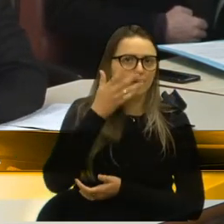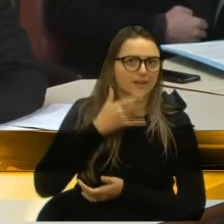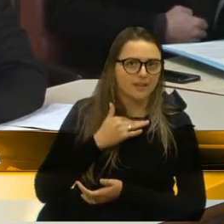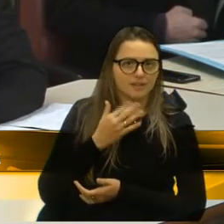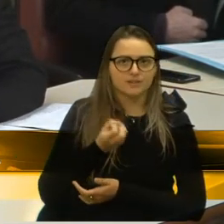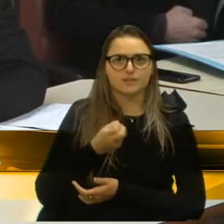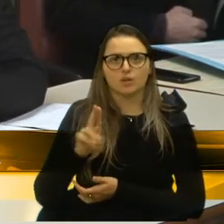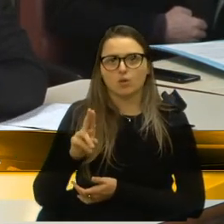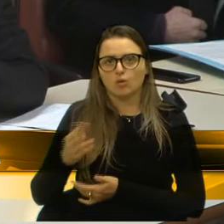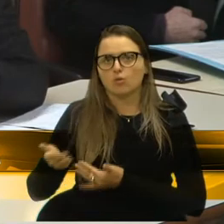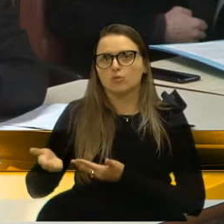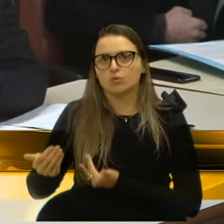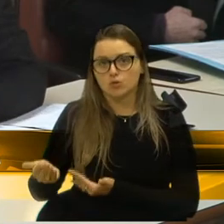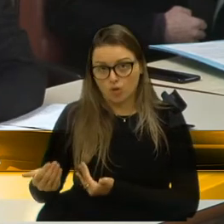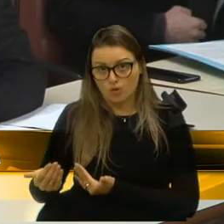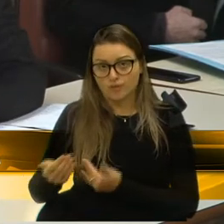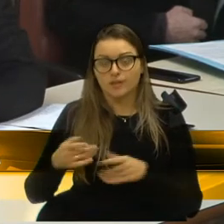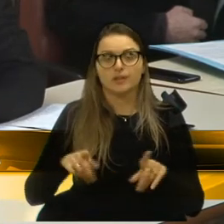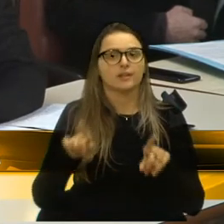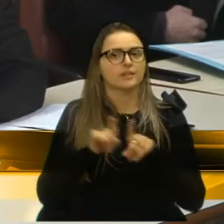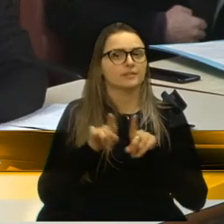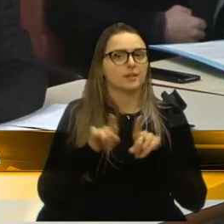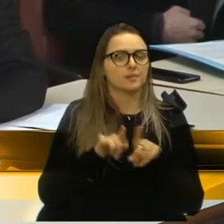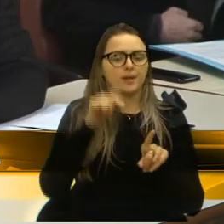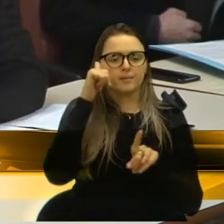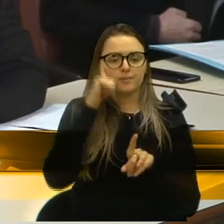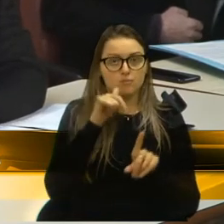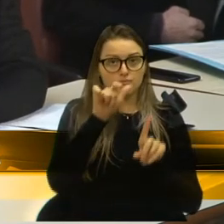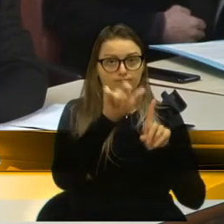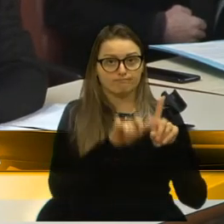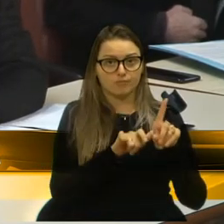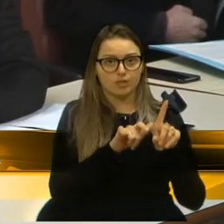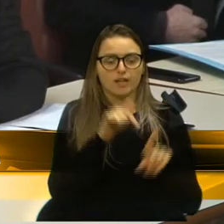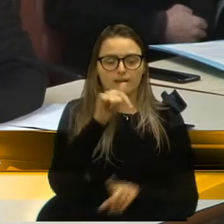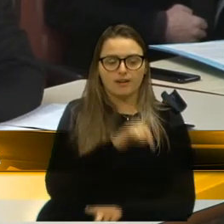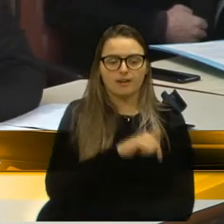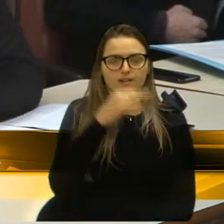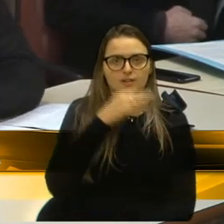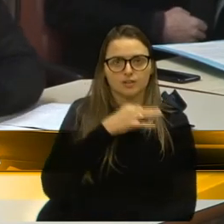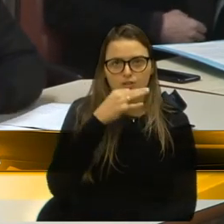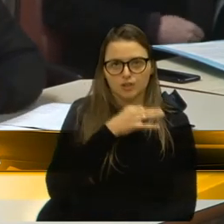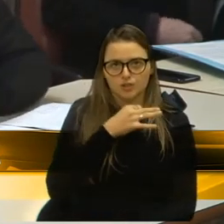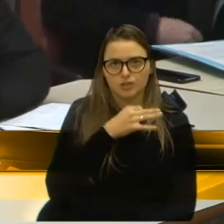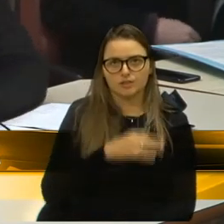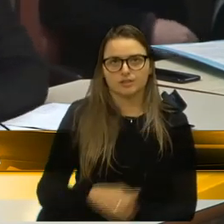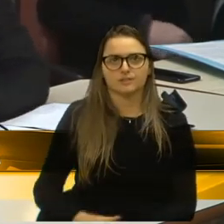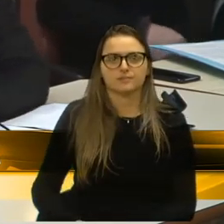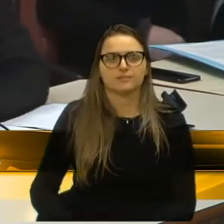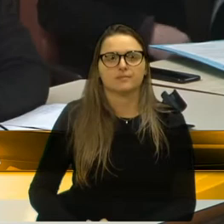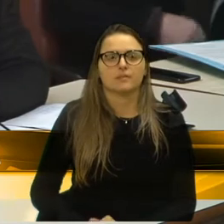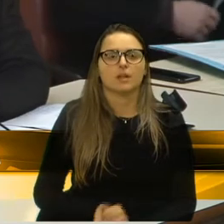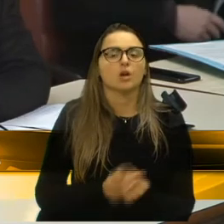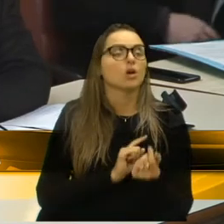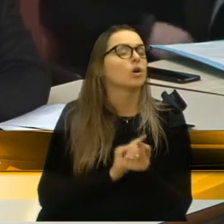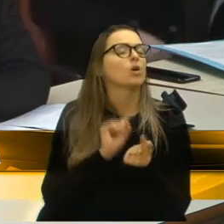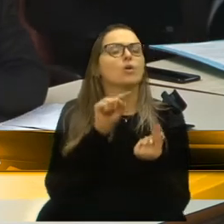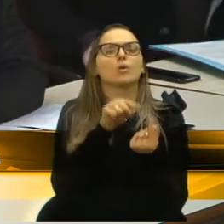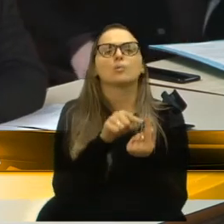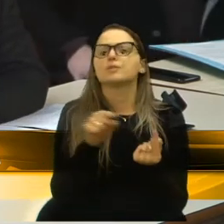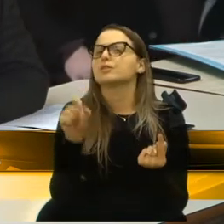adolescentes, seja das nossas mulheres de Caxias do Sul, com o objetivo de que